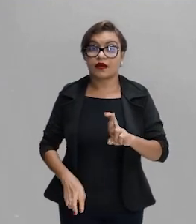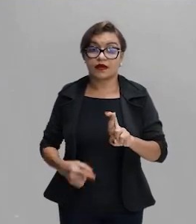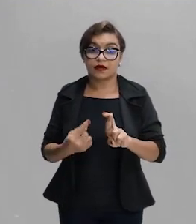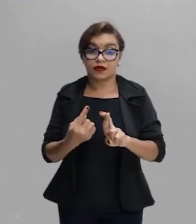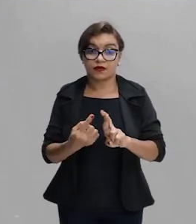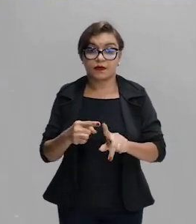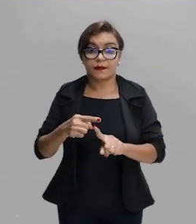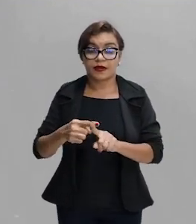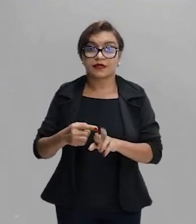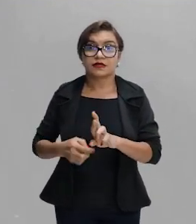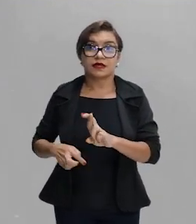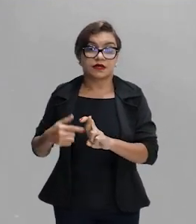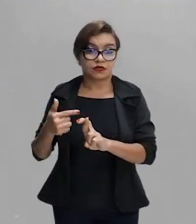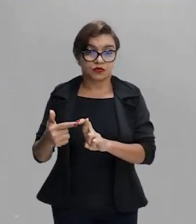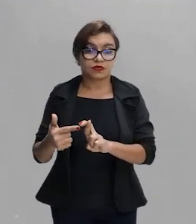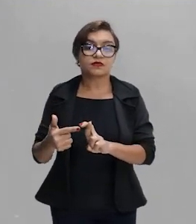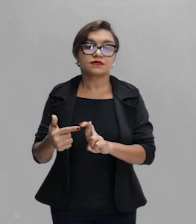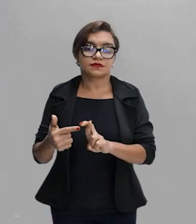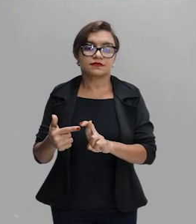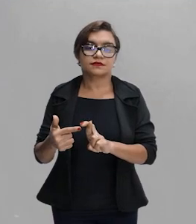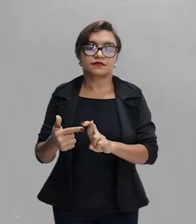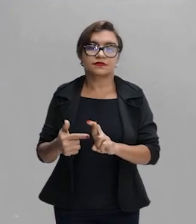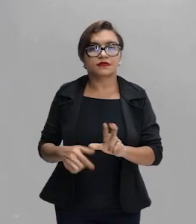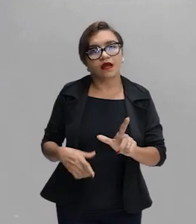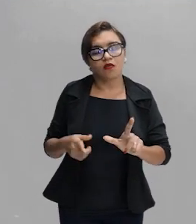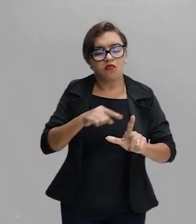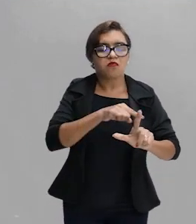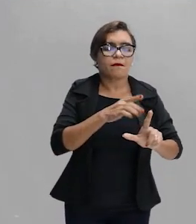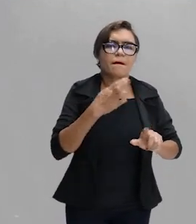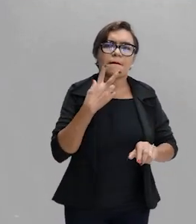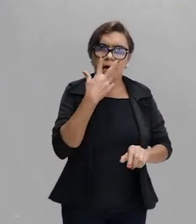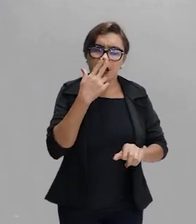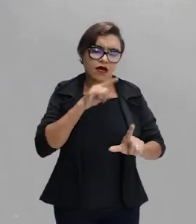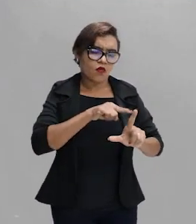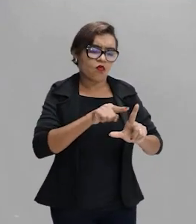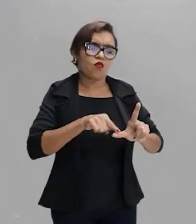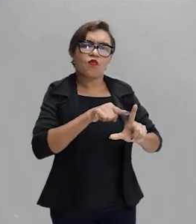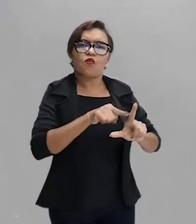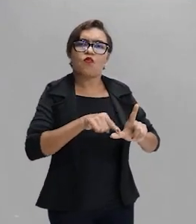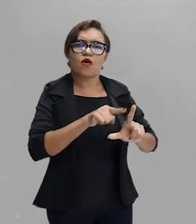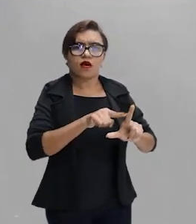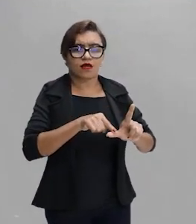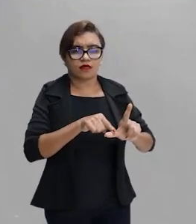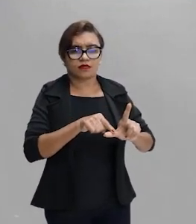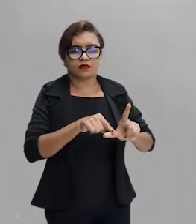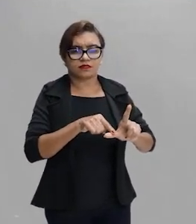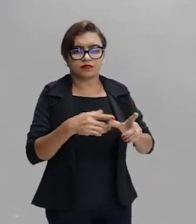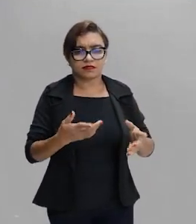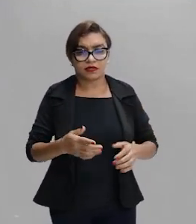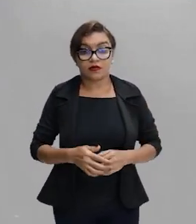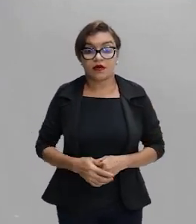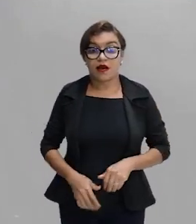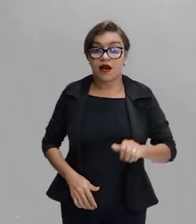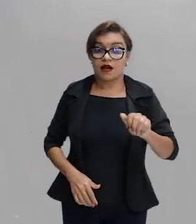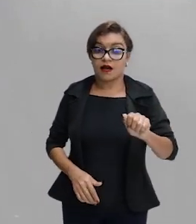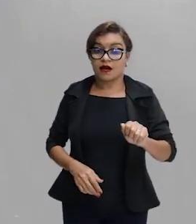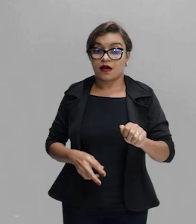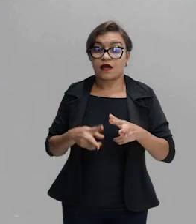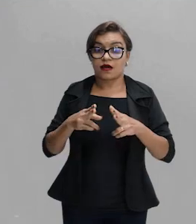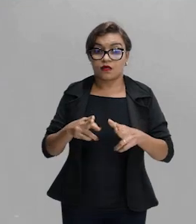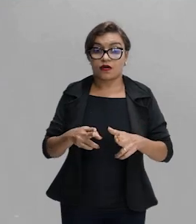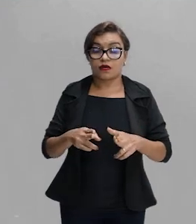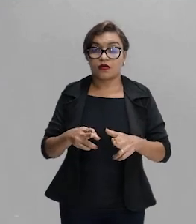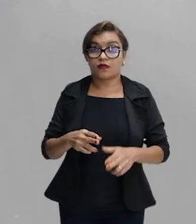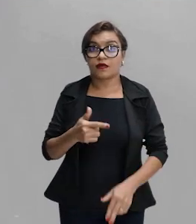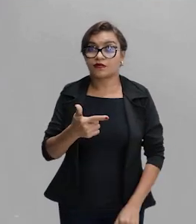raio ângulo refratado 1 mais ângulo refratado 2 Como eles são iguais a r então, a vai ser igual a 2r Ok?